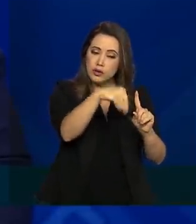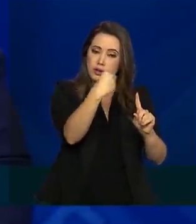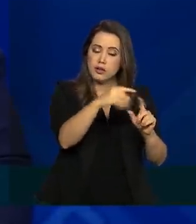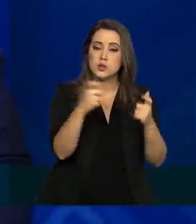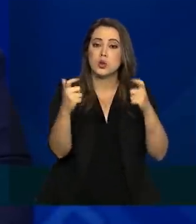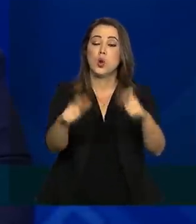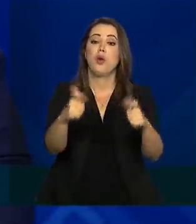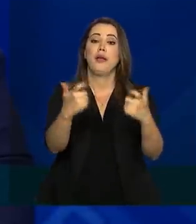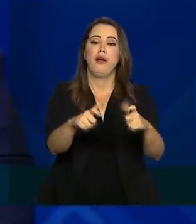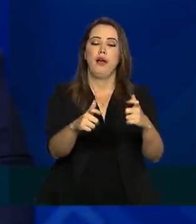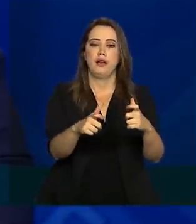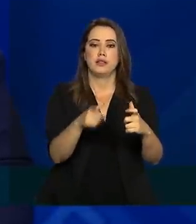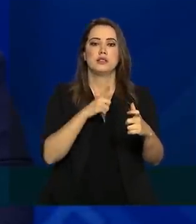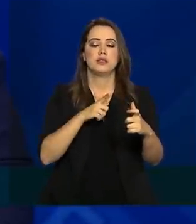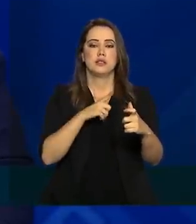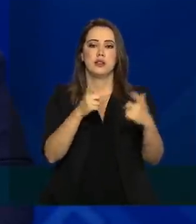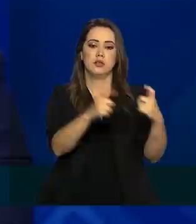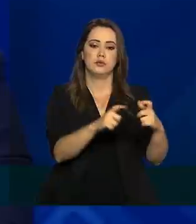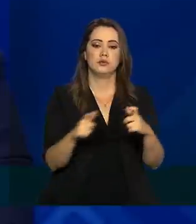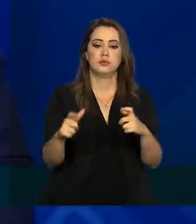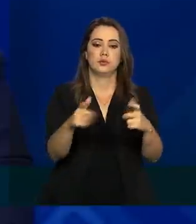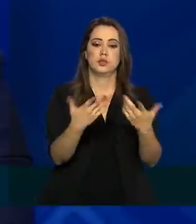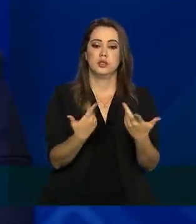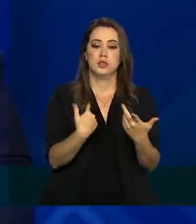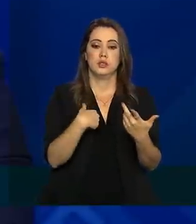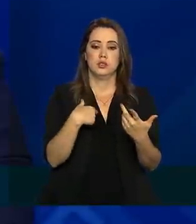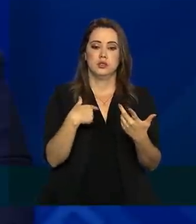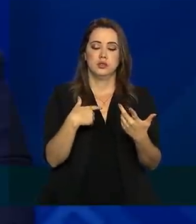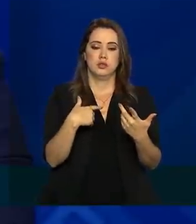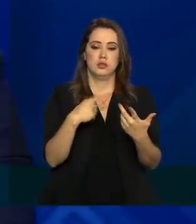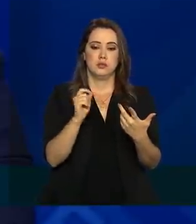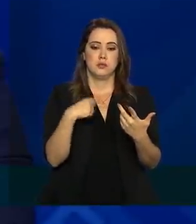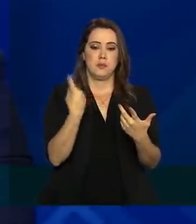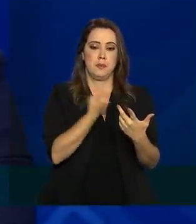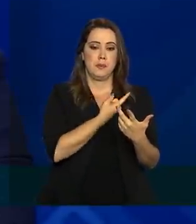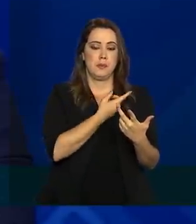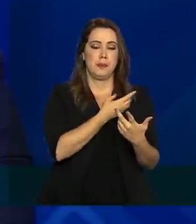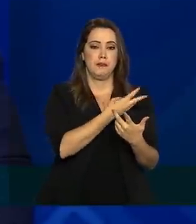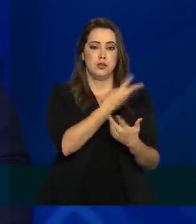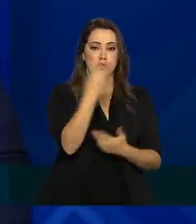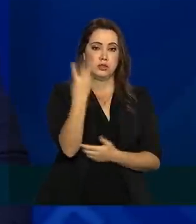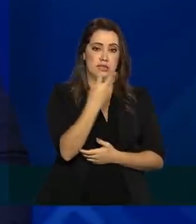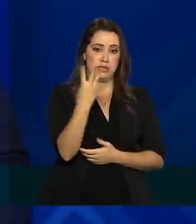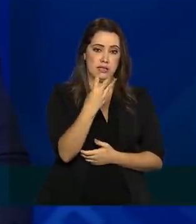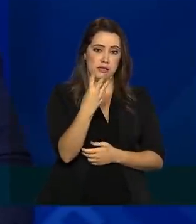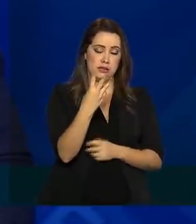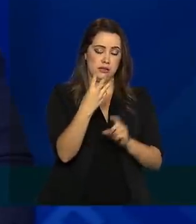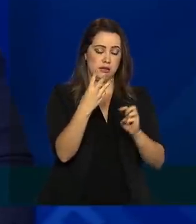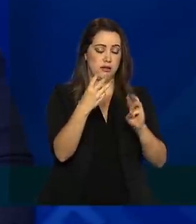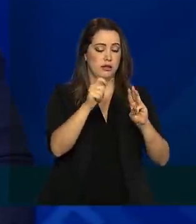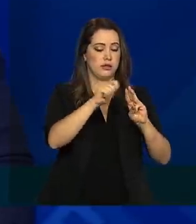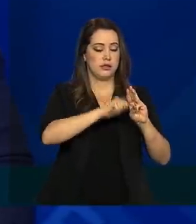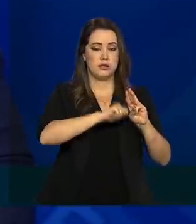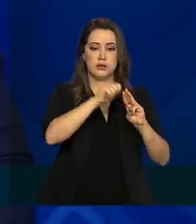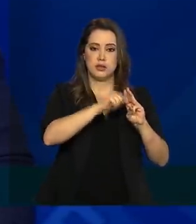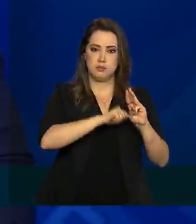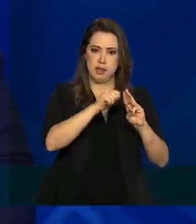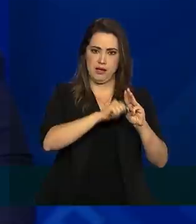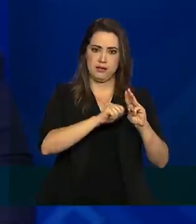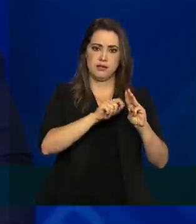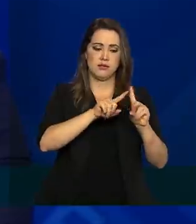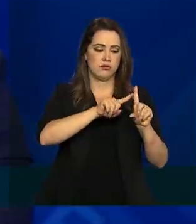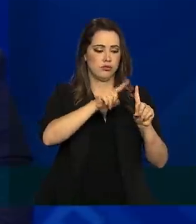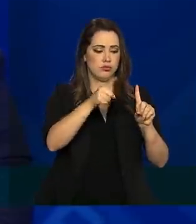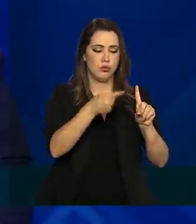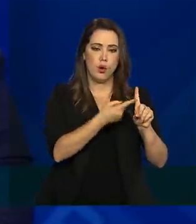atendimento, então nós já temos três preços com gestantes, porque a gente nota que no terceiro trimestre e no puerpério também é uma mortalidade